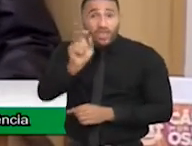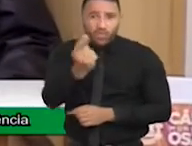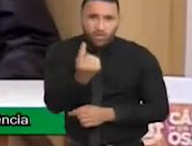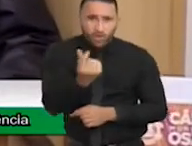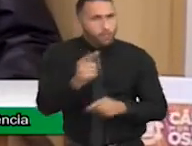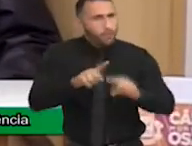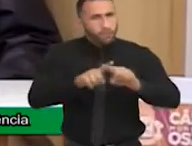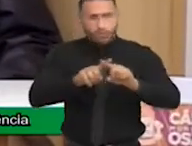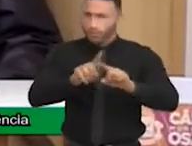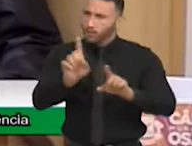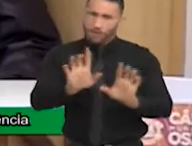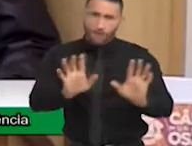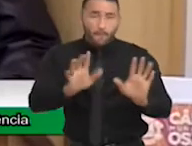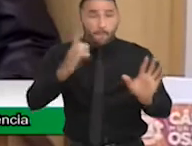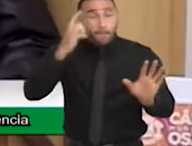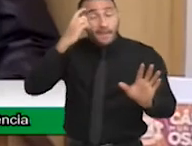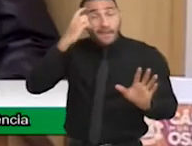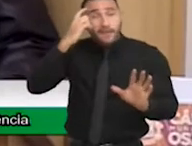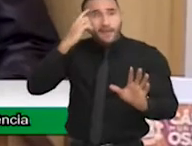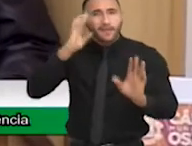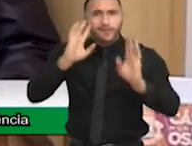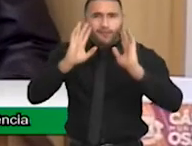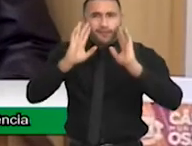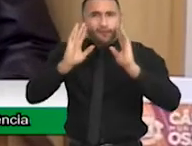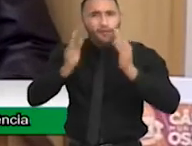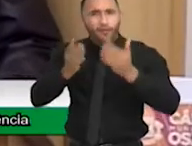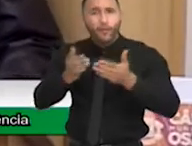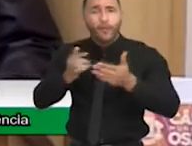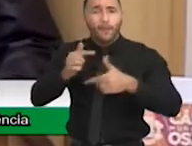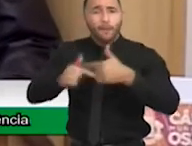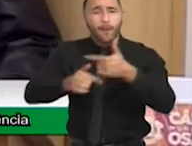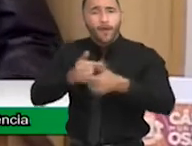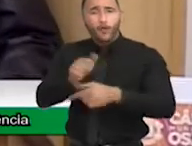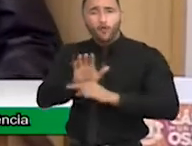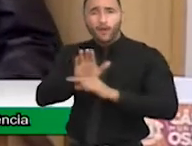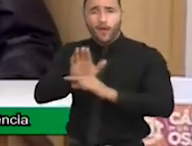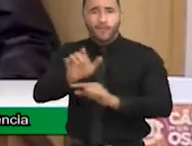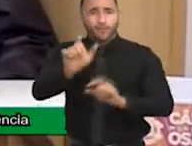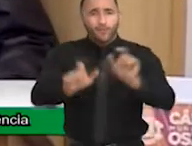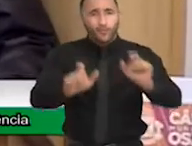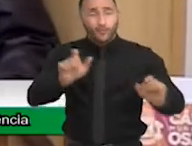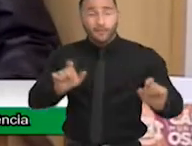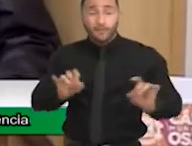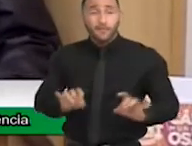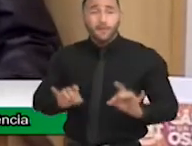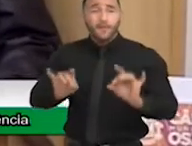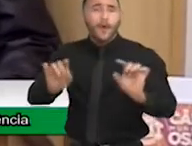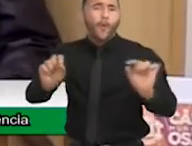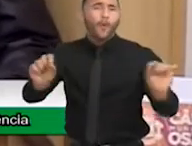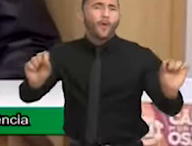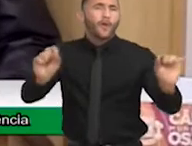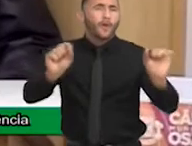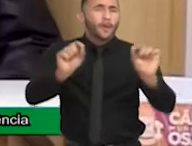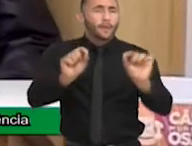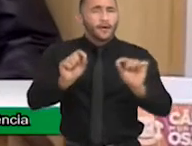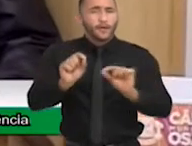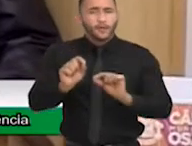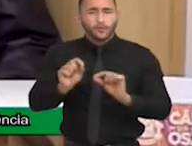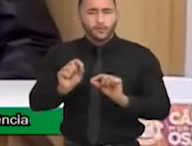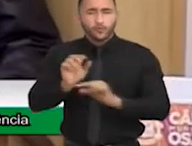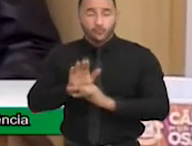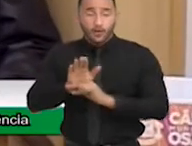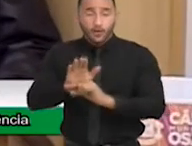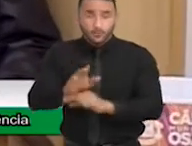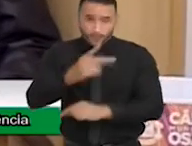pensem em advogar para públicos que precisam de ajuda, em especial para pessoas